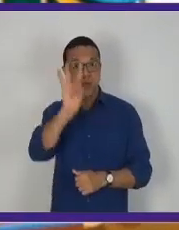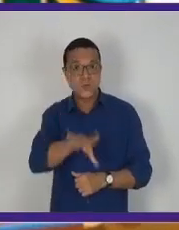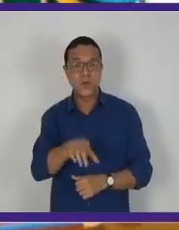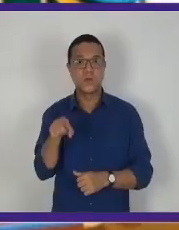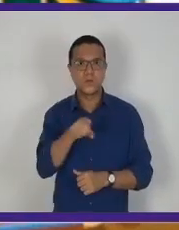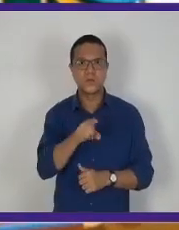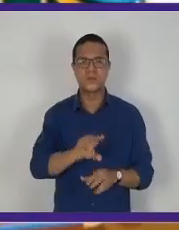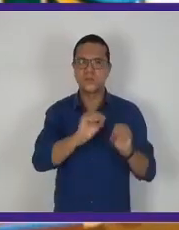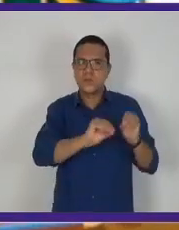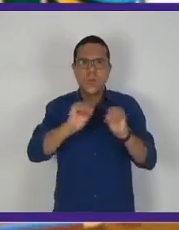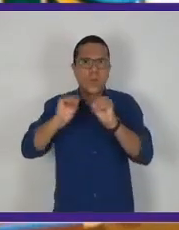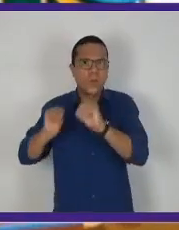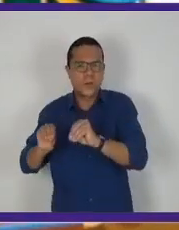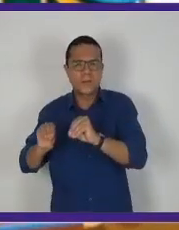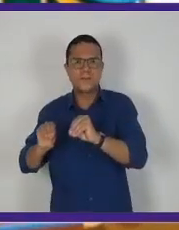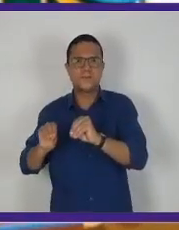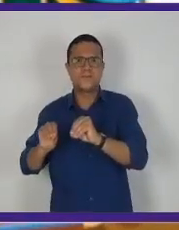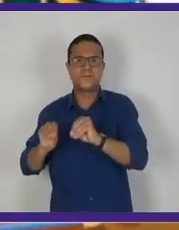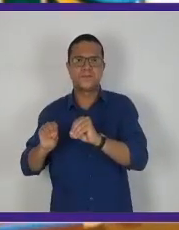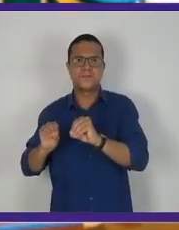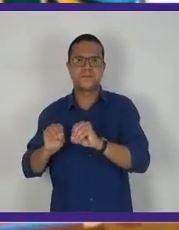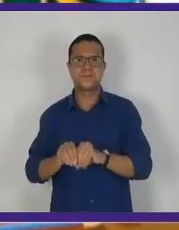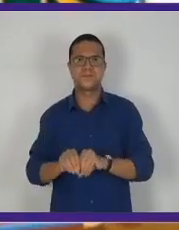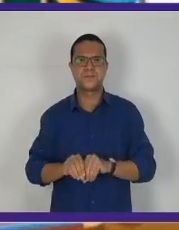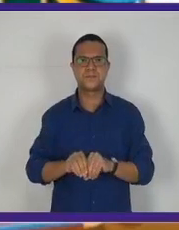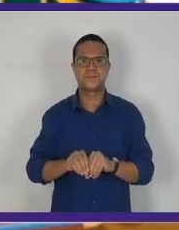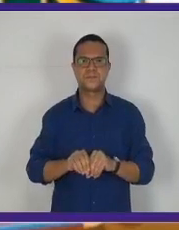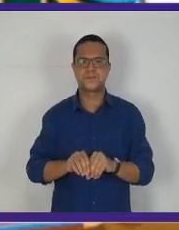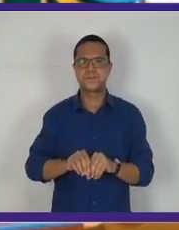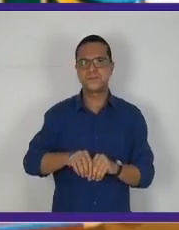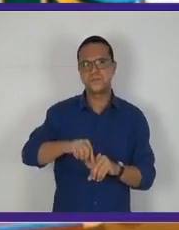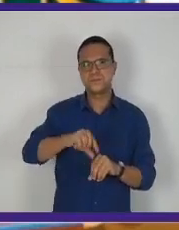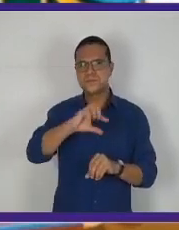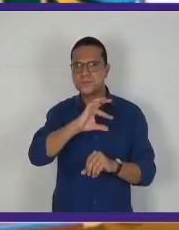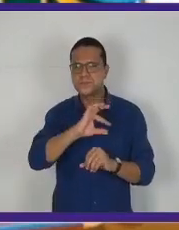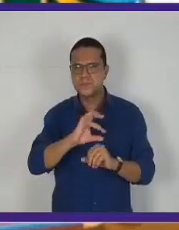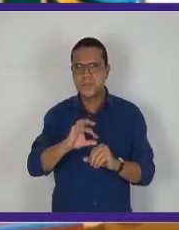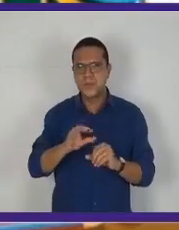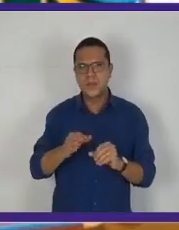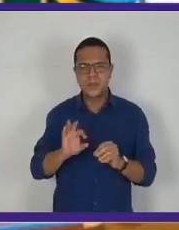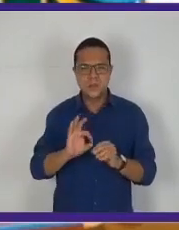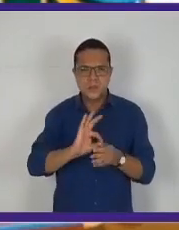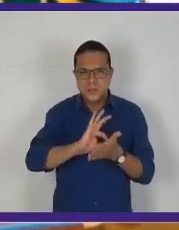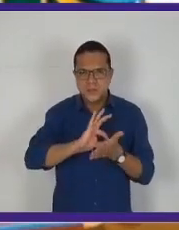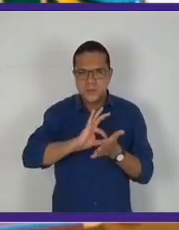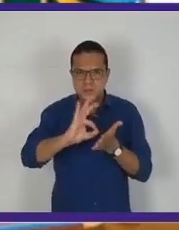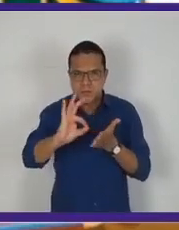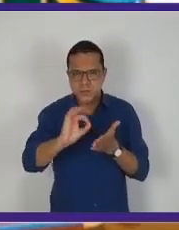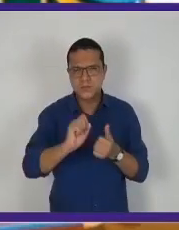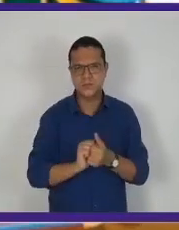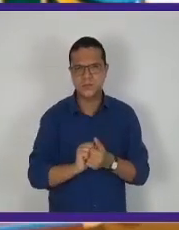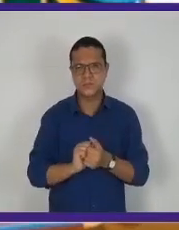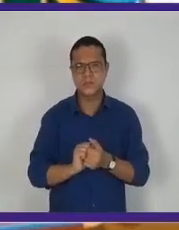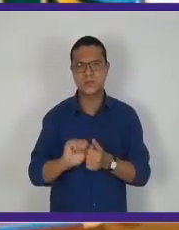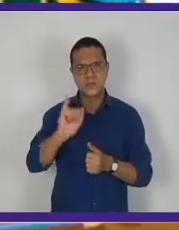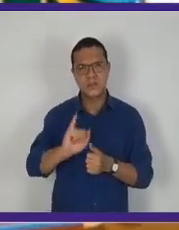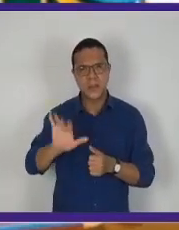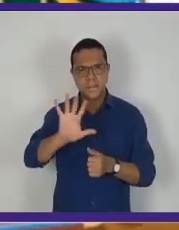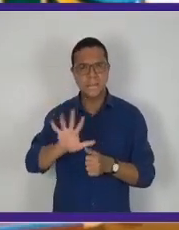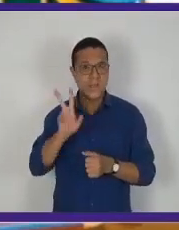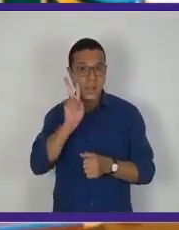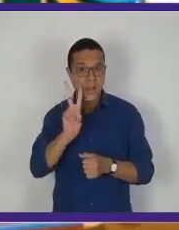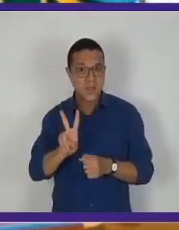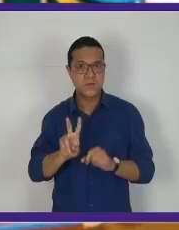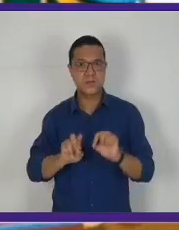Bastou você colocar uns risquinhos na lateral da figura.